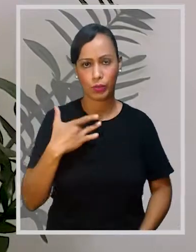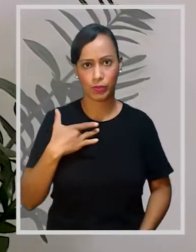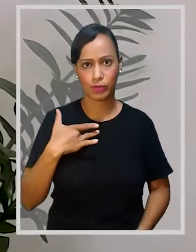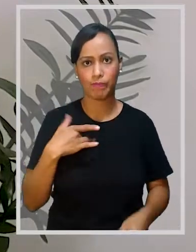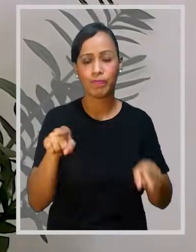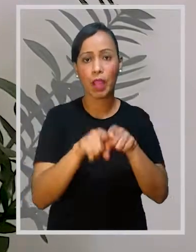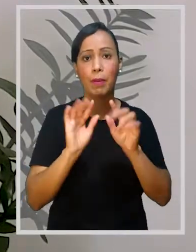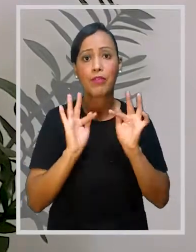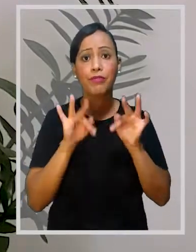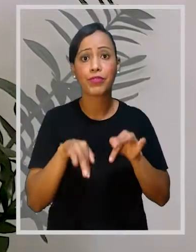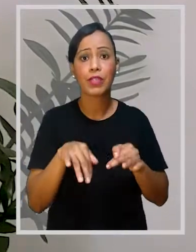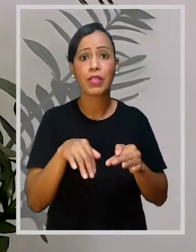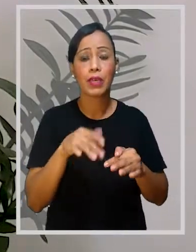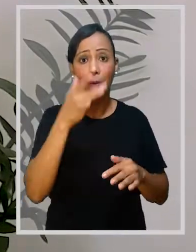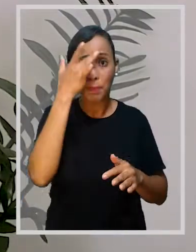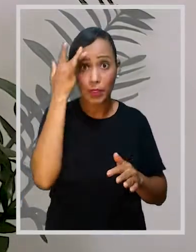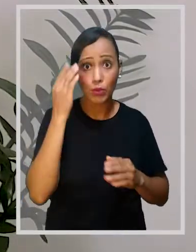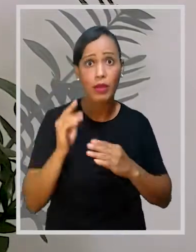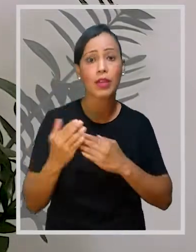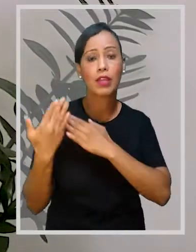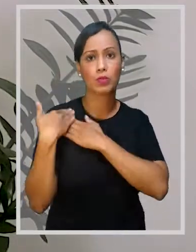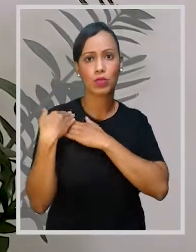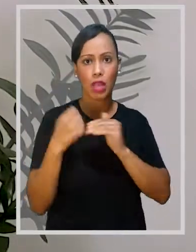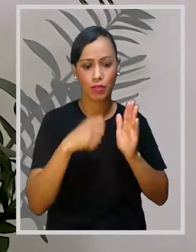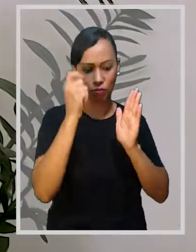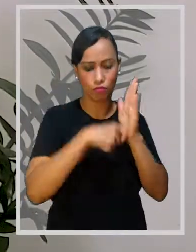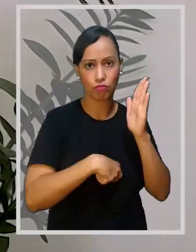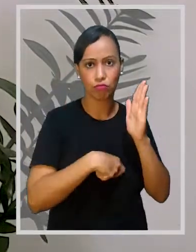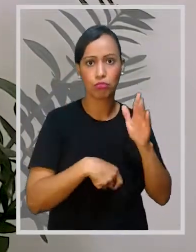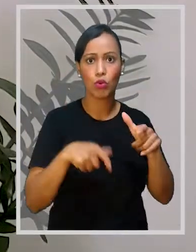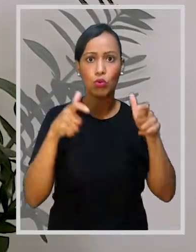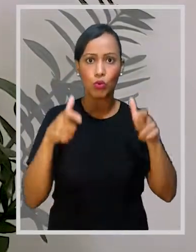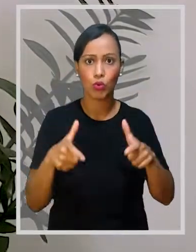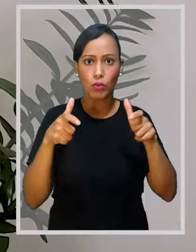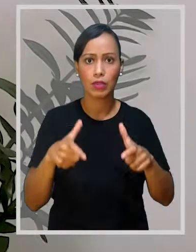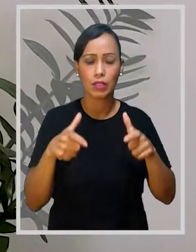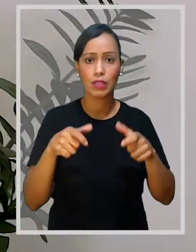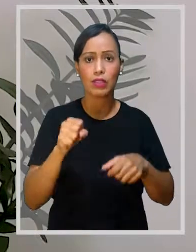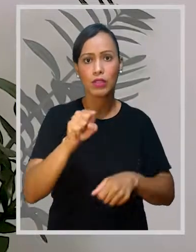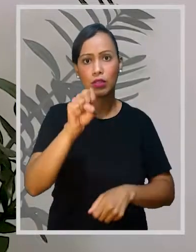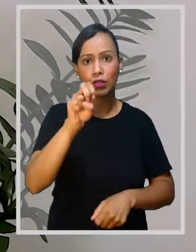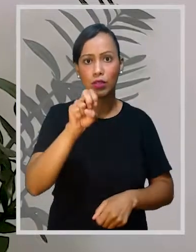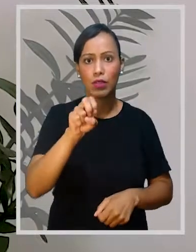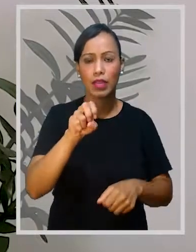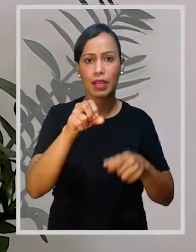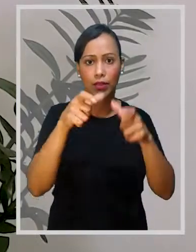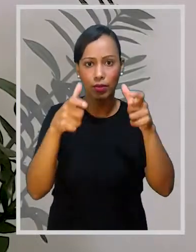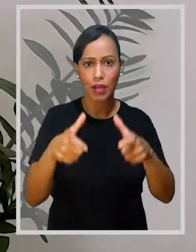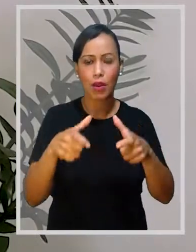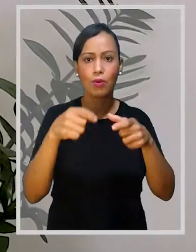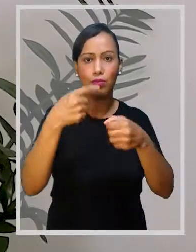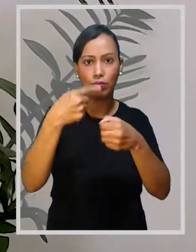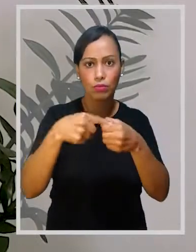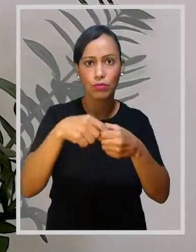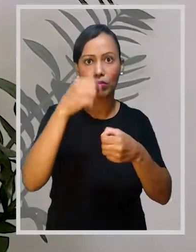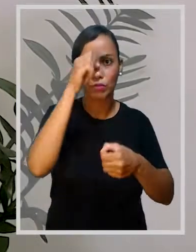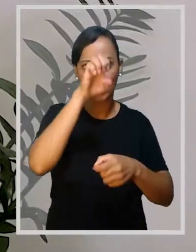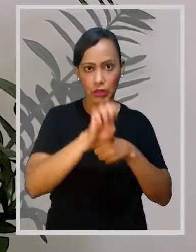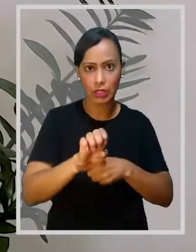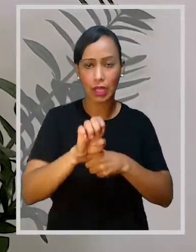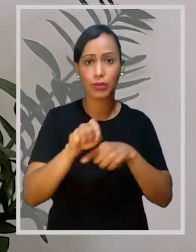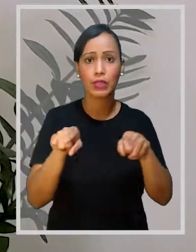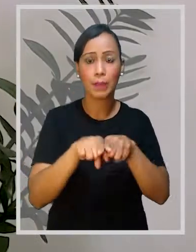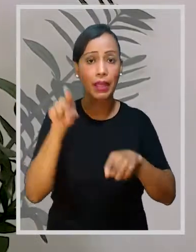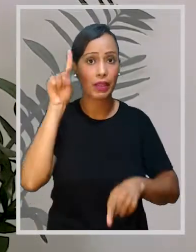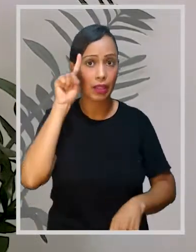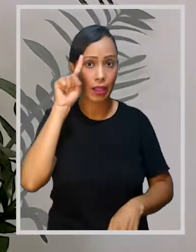conforme a urgência do caso E por fim, assinatura do paciente ou responsável local, cidade, estado e data